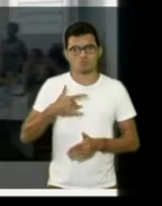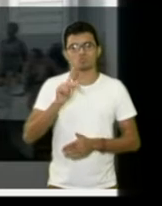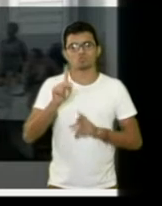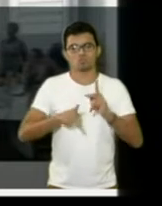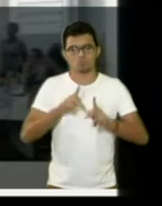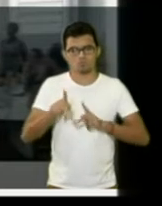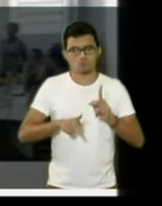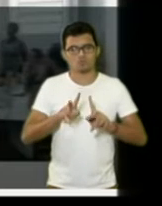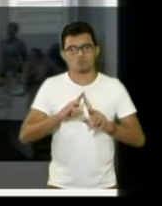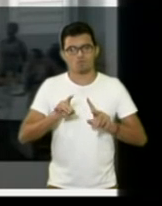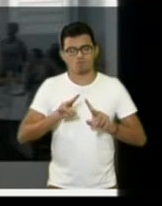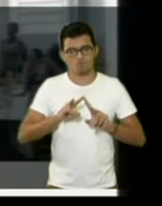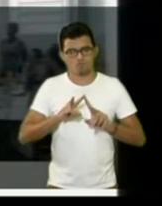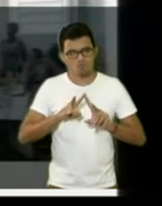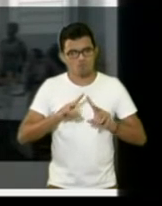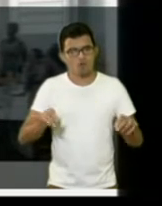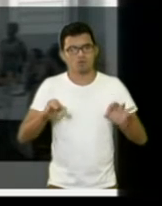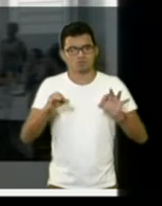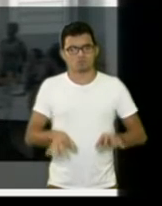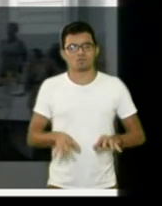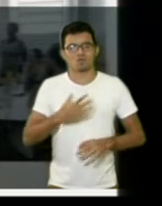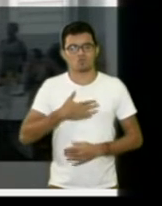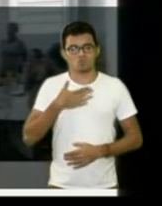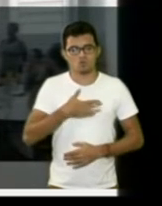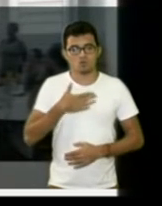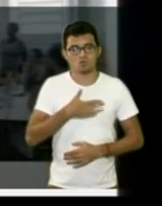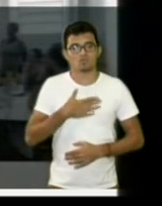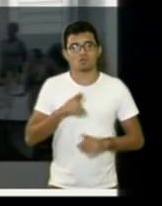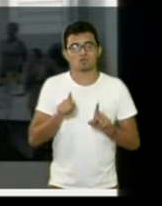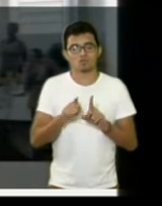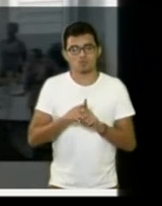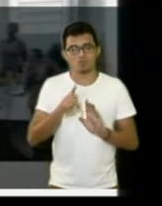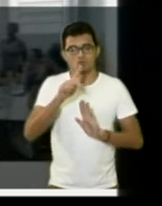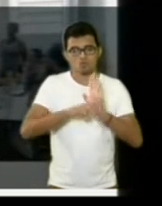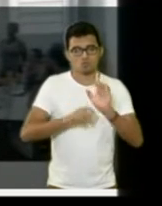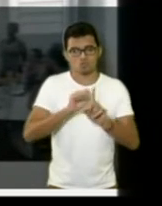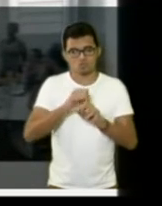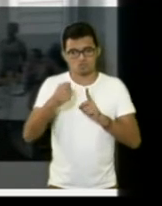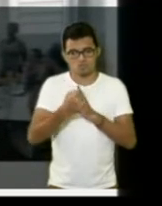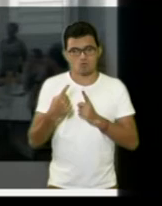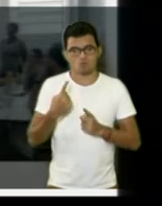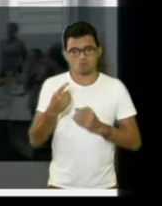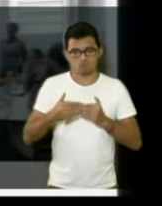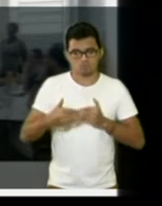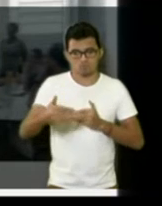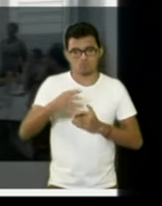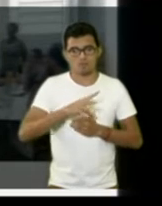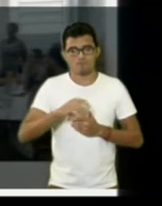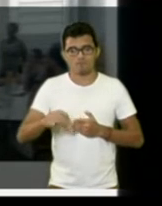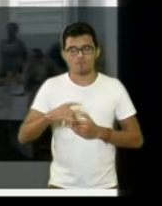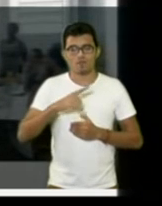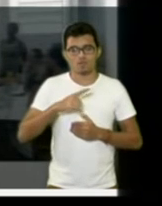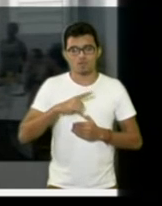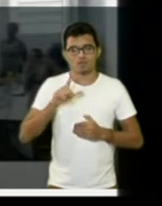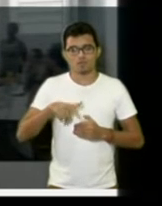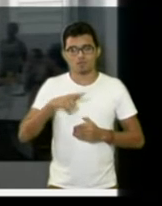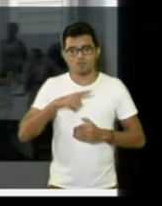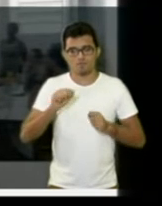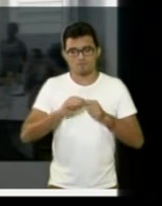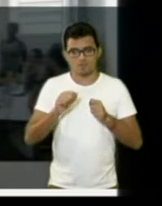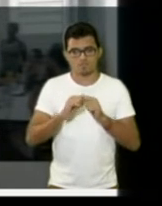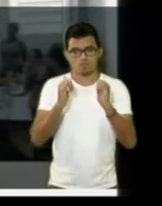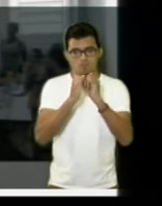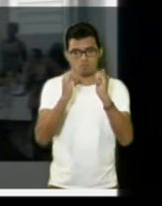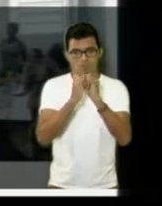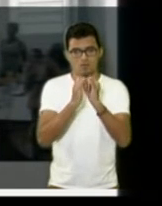gostar do que vai ser mudado. E um projeto social que estamos tocando junto com a comunidade é que fazer uma praça, e detalhe,